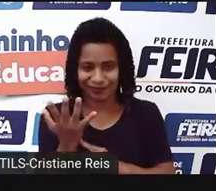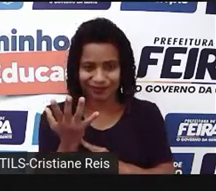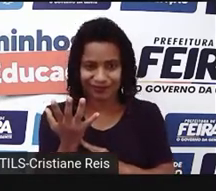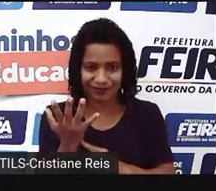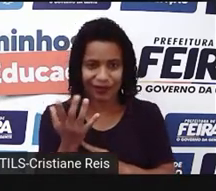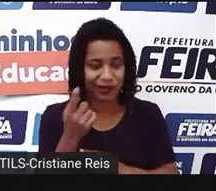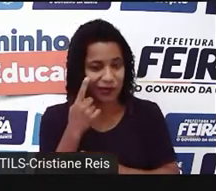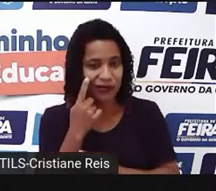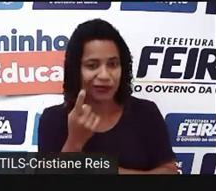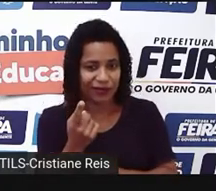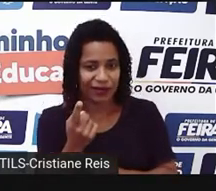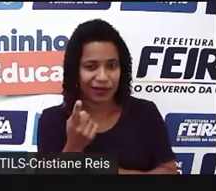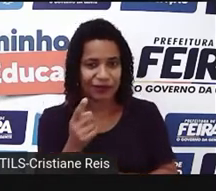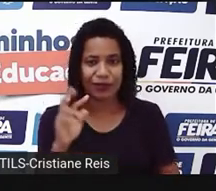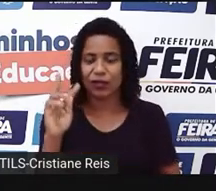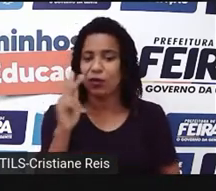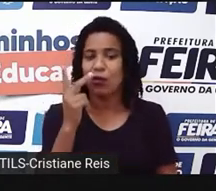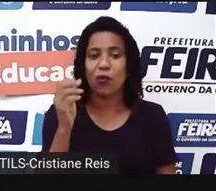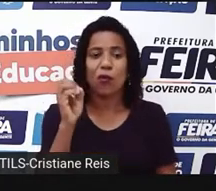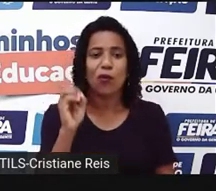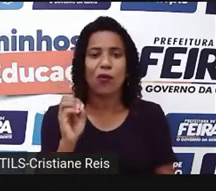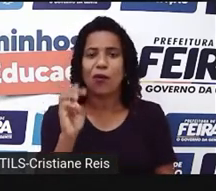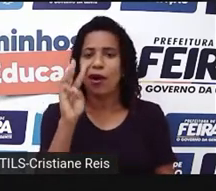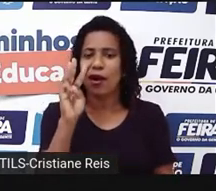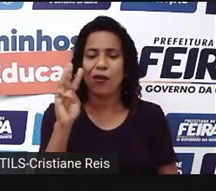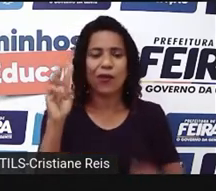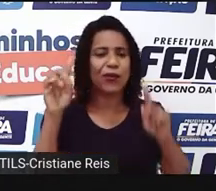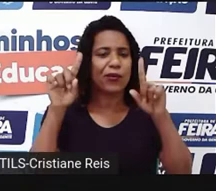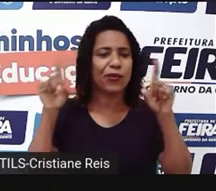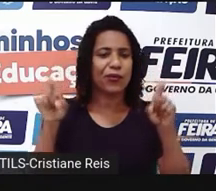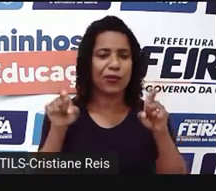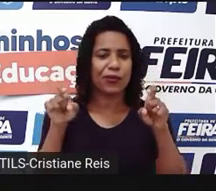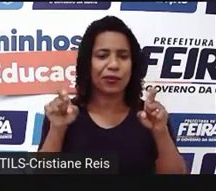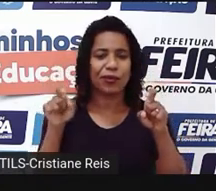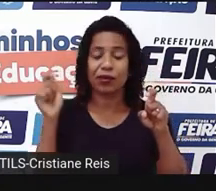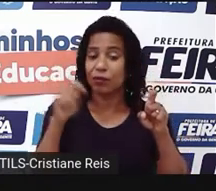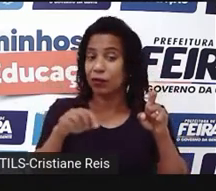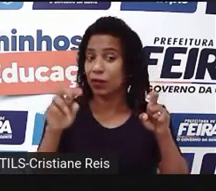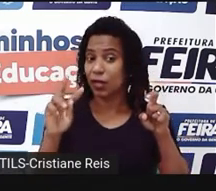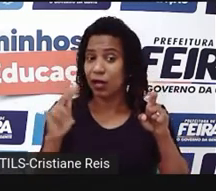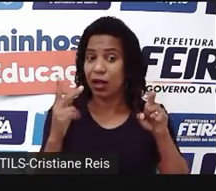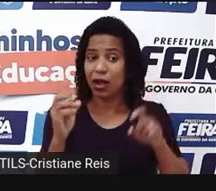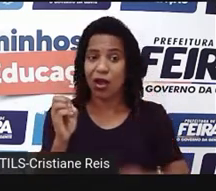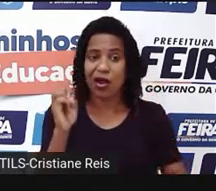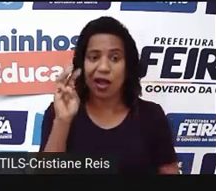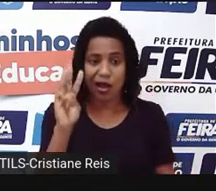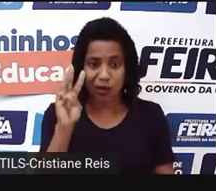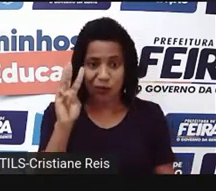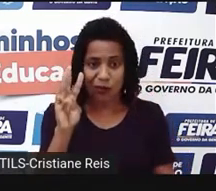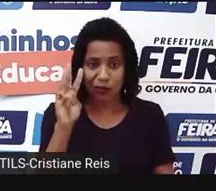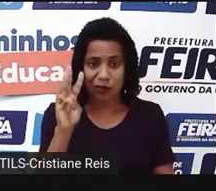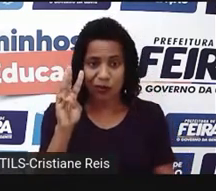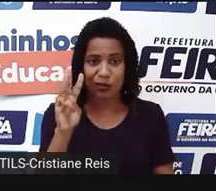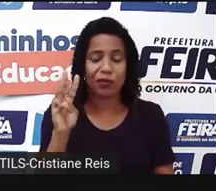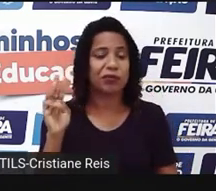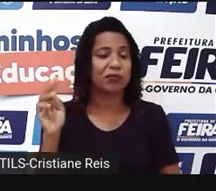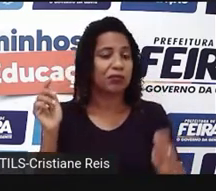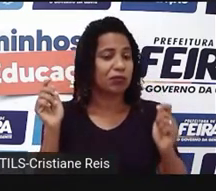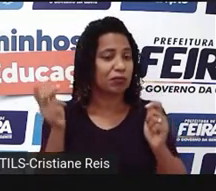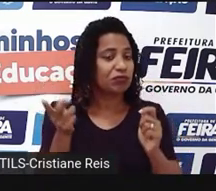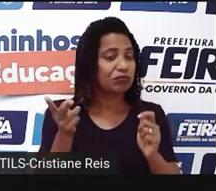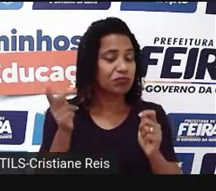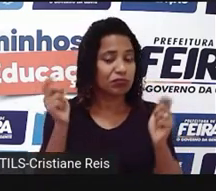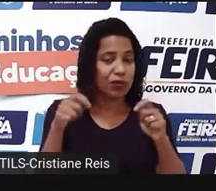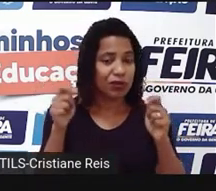coloquei aqui o how dentro do parênteses. Por quê? Porque você pode utilizar essa expressão. Tanto, how